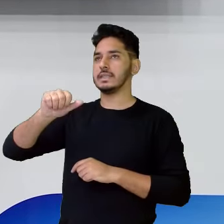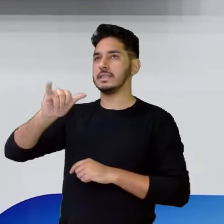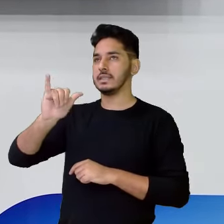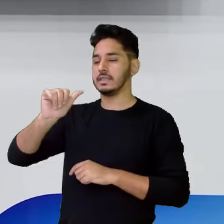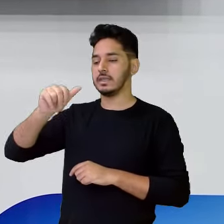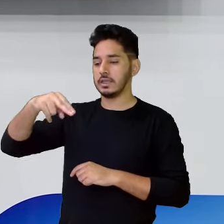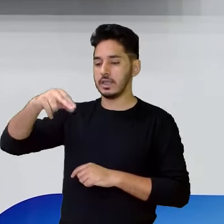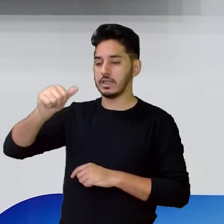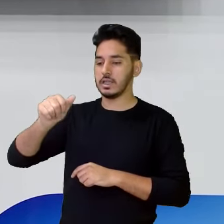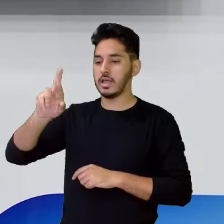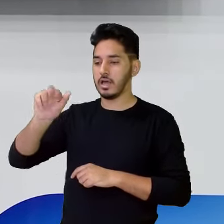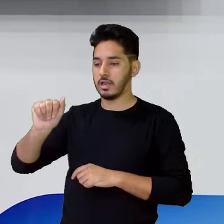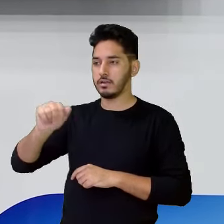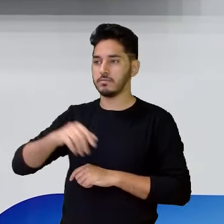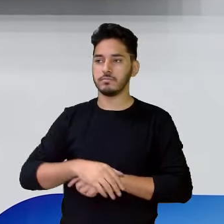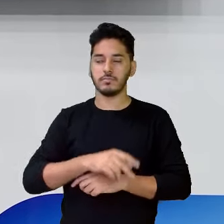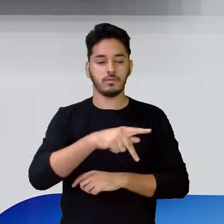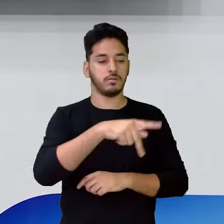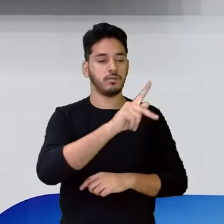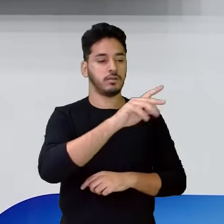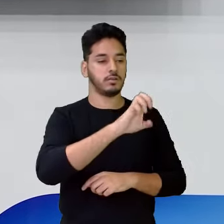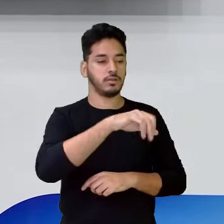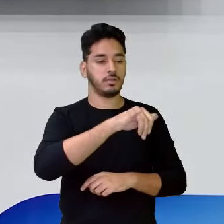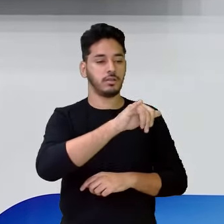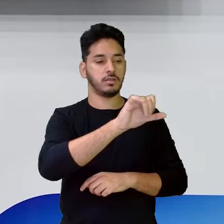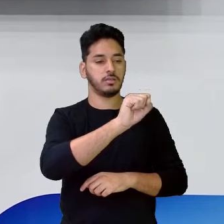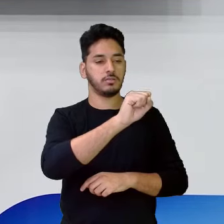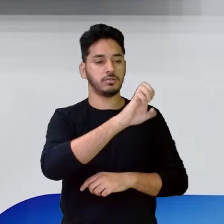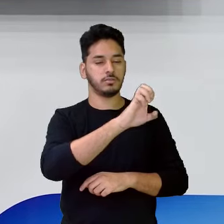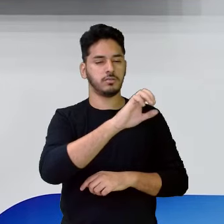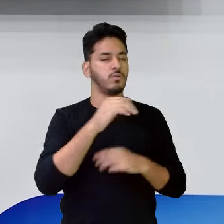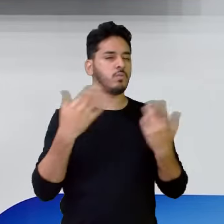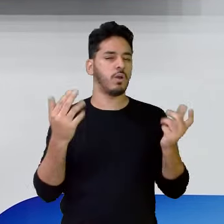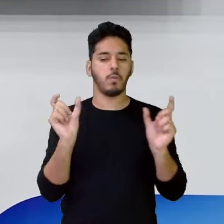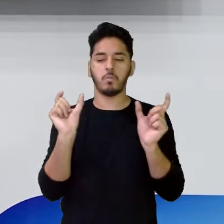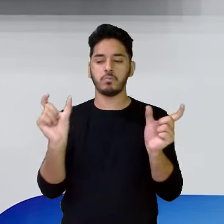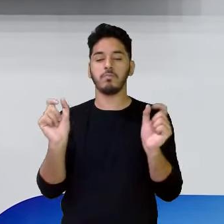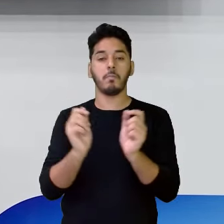ou Casey? Qual é a palavra maior?